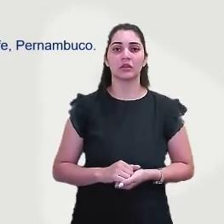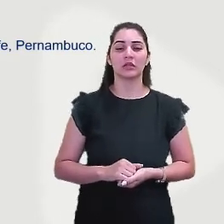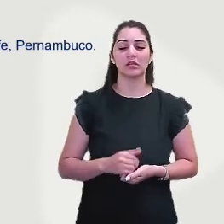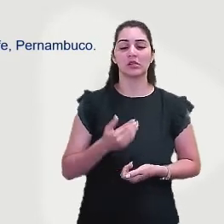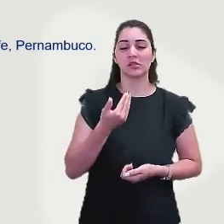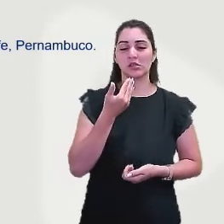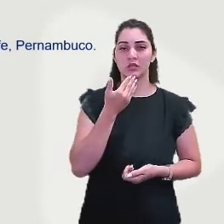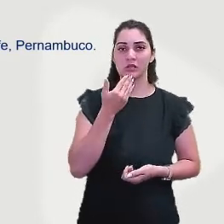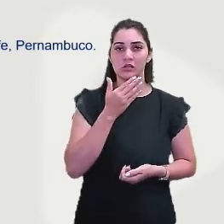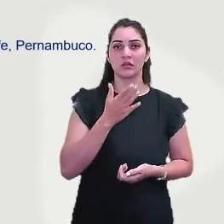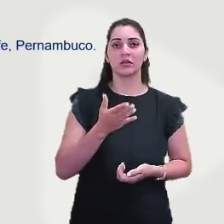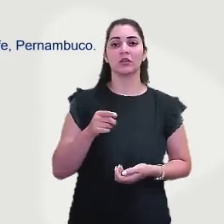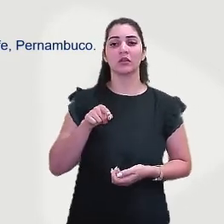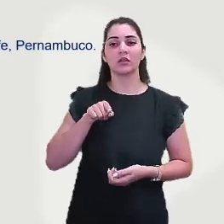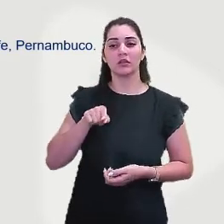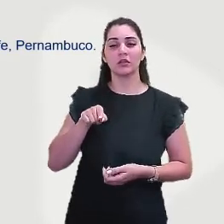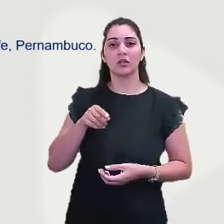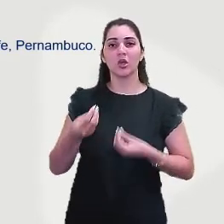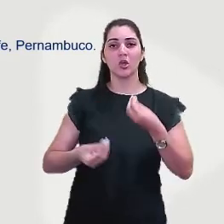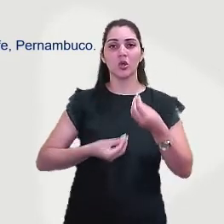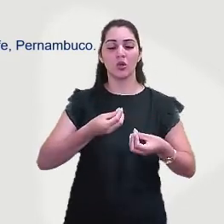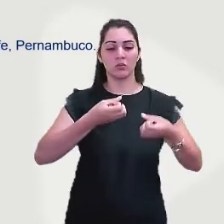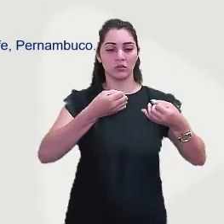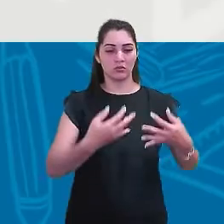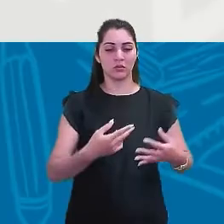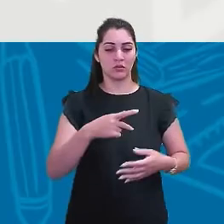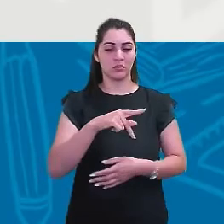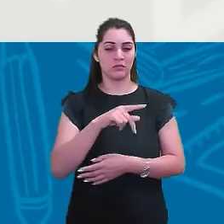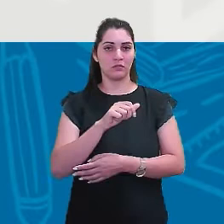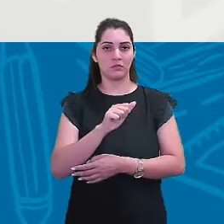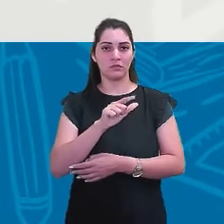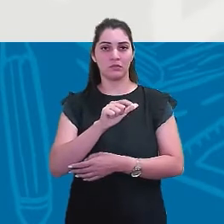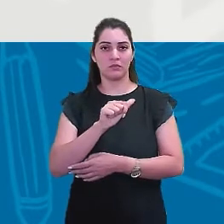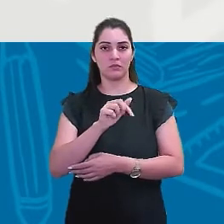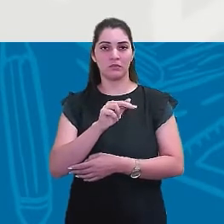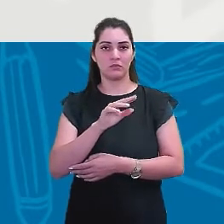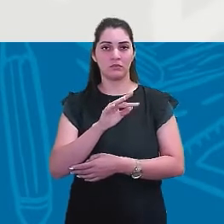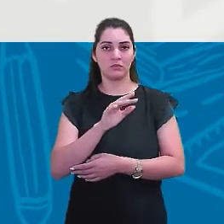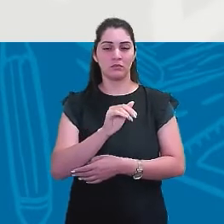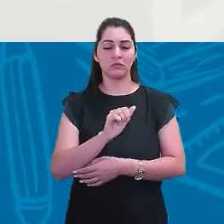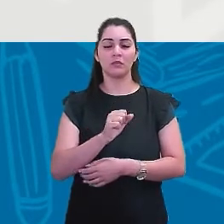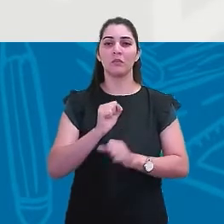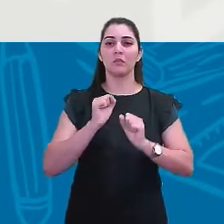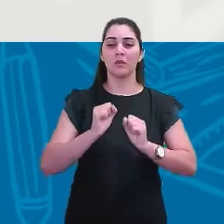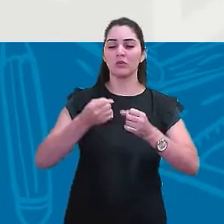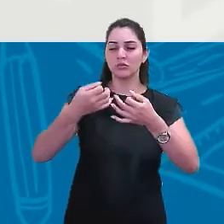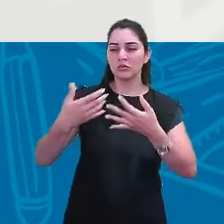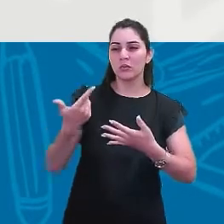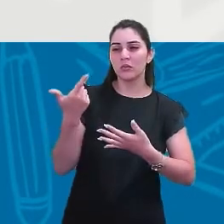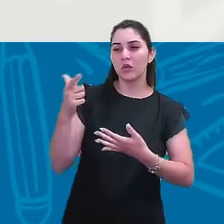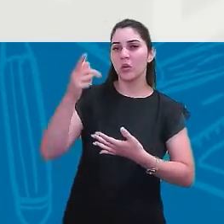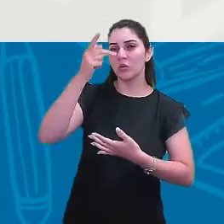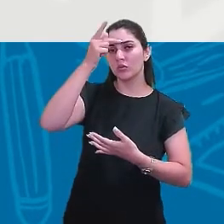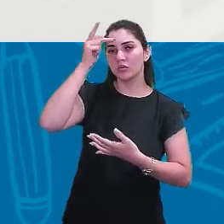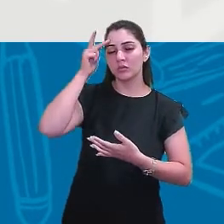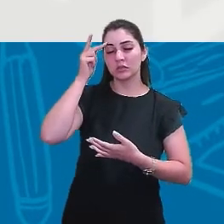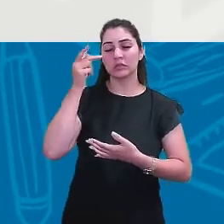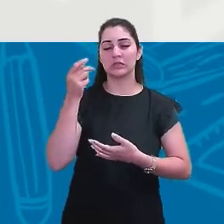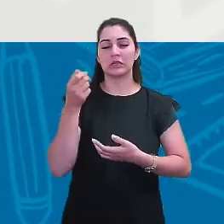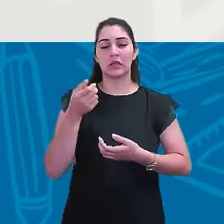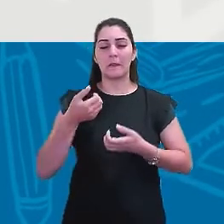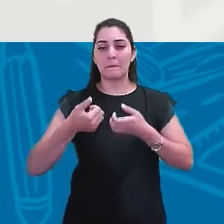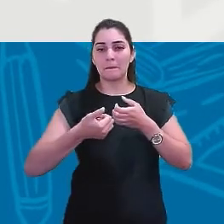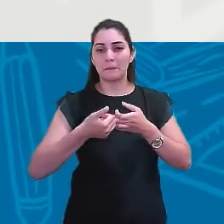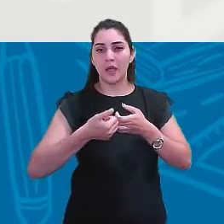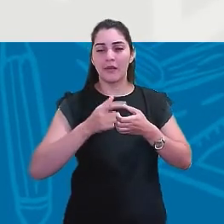precária. aqui, da maneira que a está falando de palafitas, a gente pode estender isso para outras questões, né? Quem mora em beira de rio, em